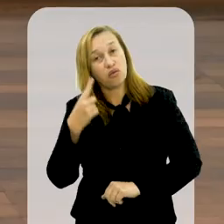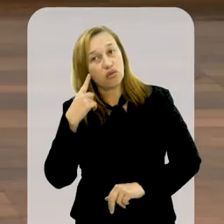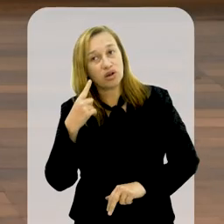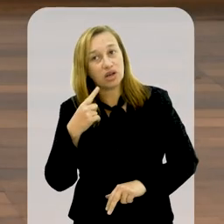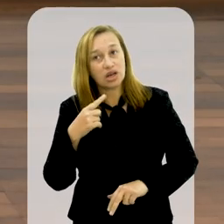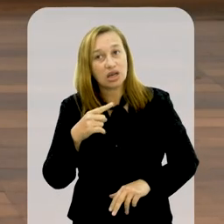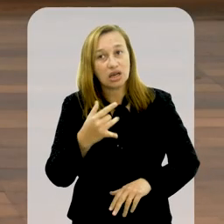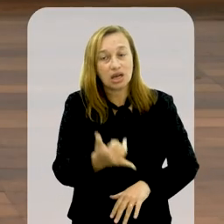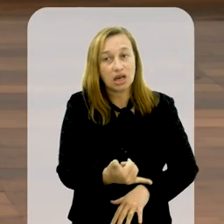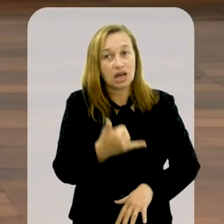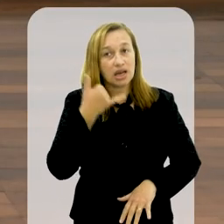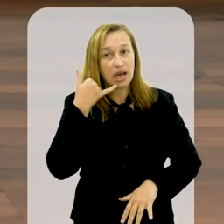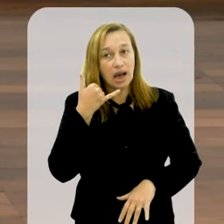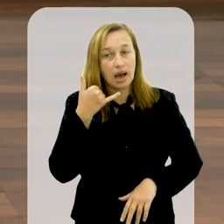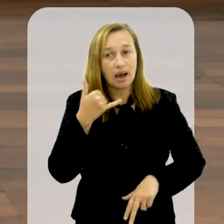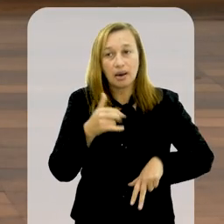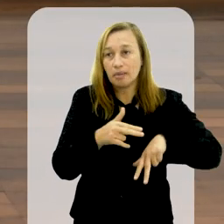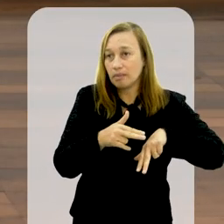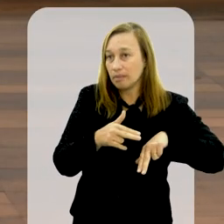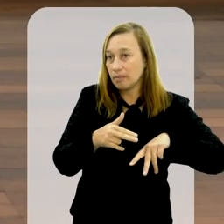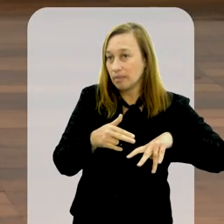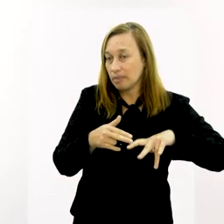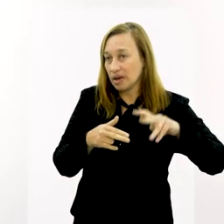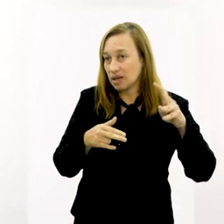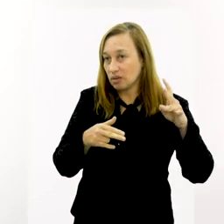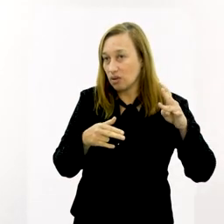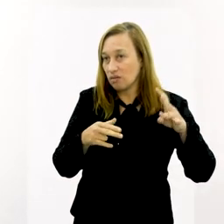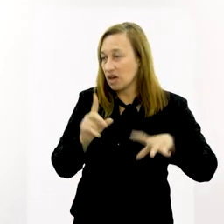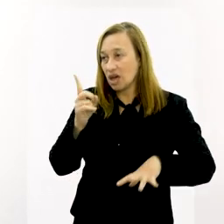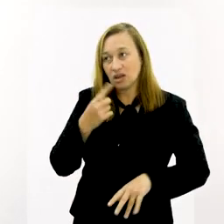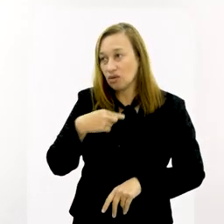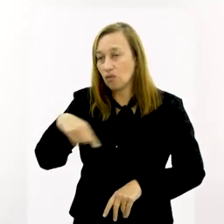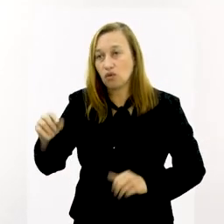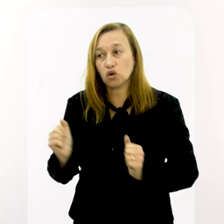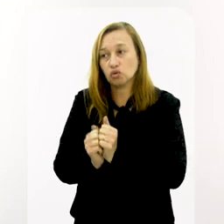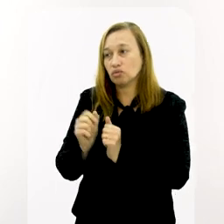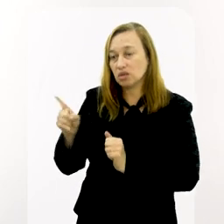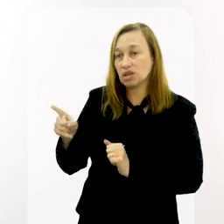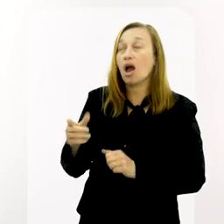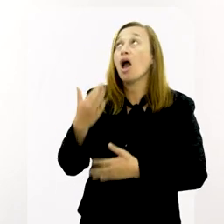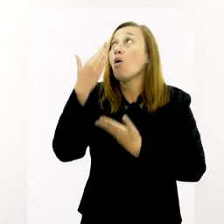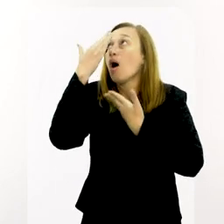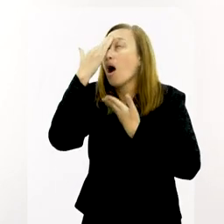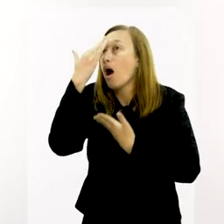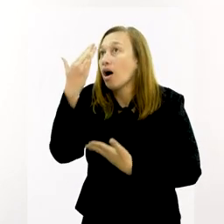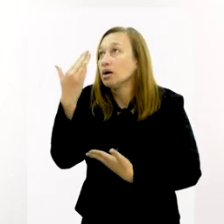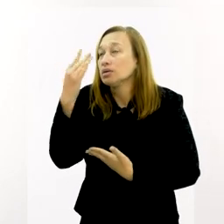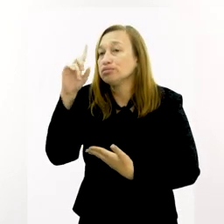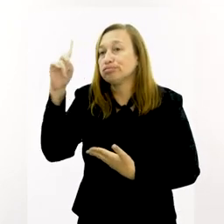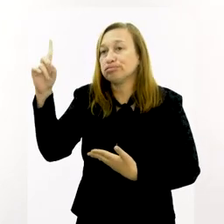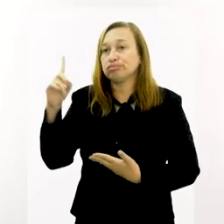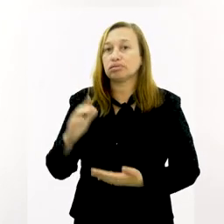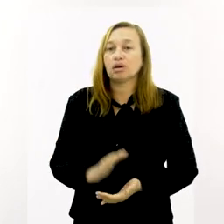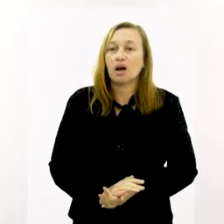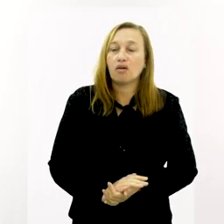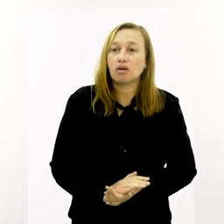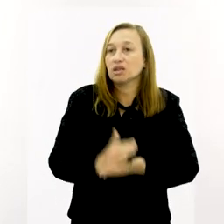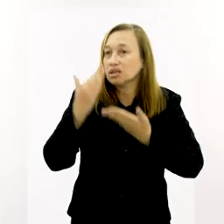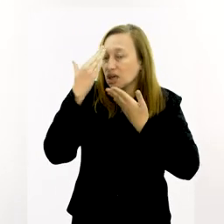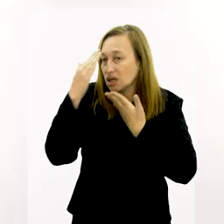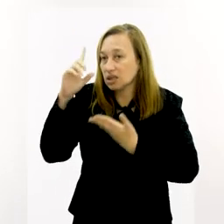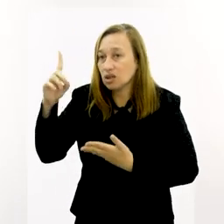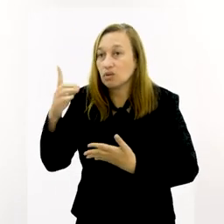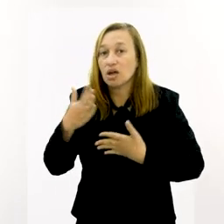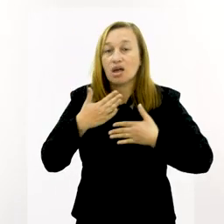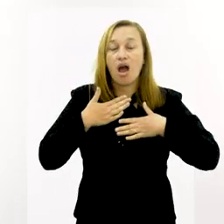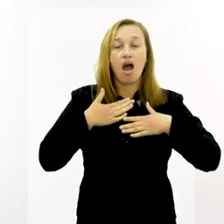na caminhão. né? Aí ela fica tranquila que você não foi, ele não foi também. Falei, graças a Deus. Aí é o que eu te falo do graças